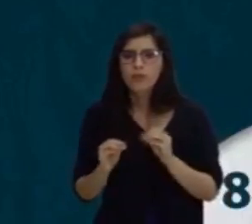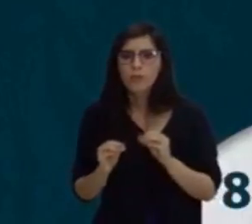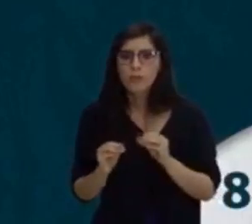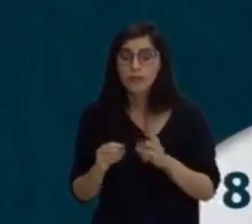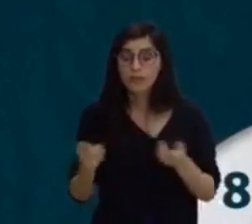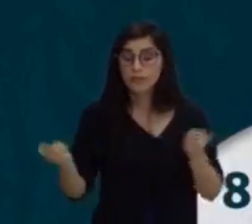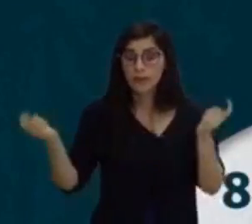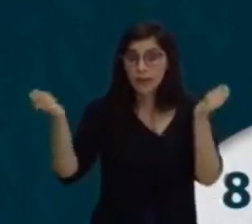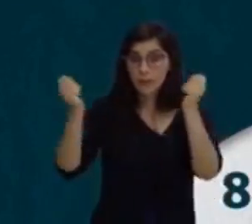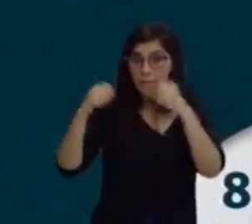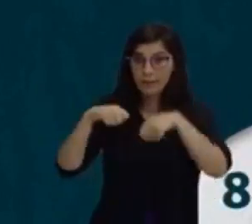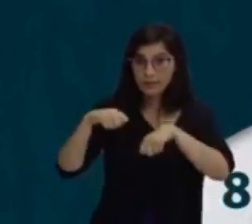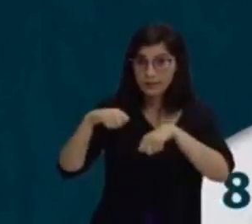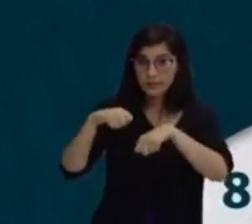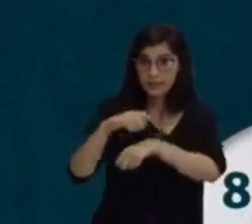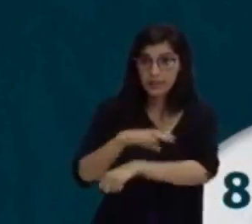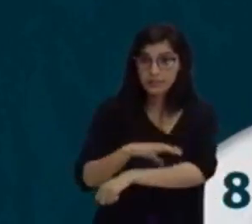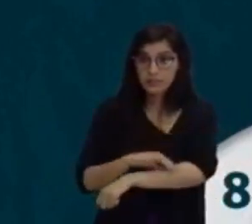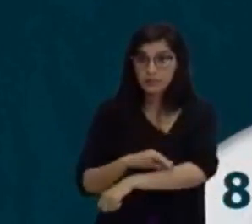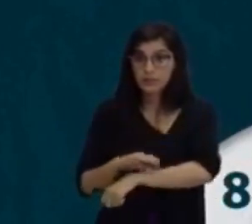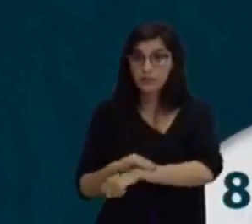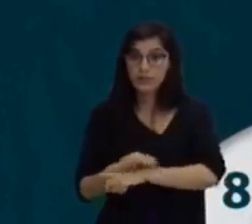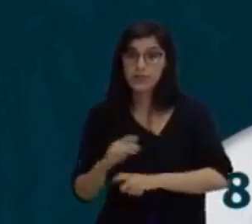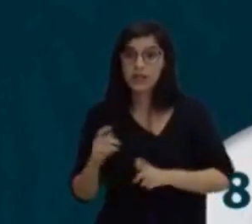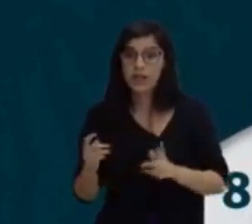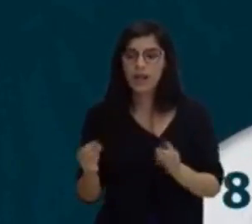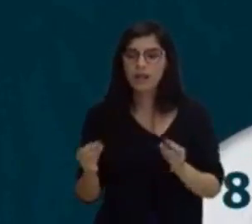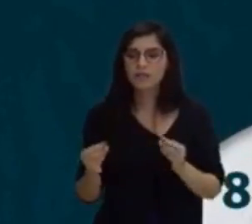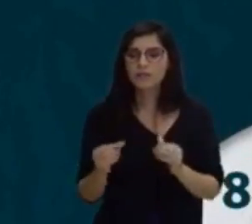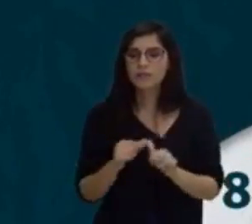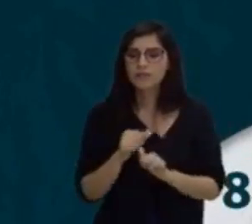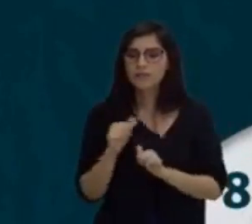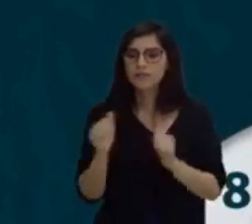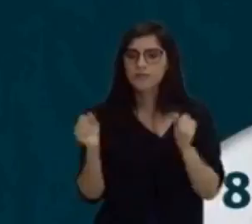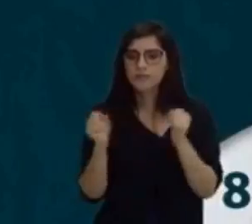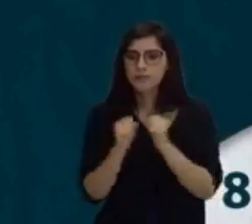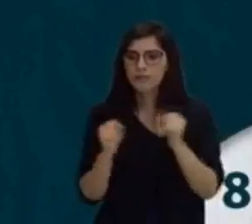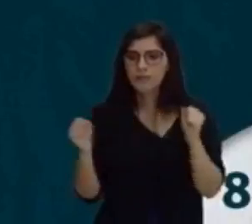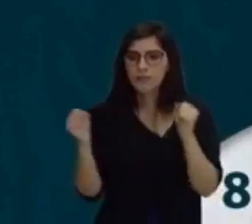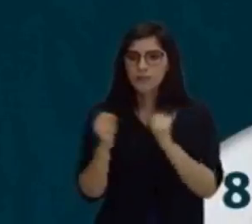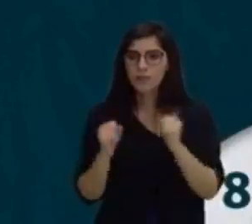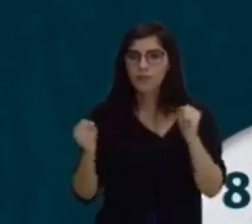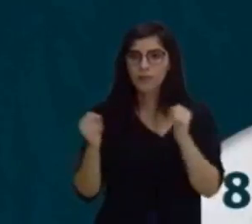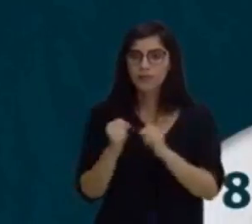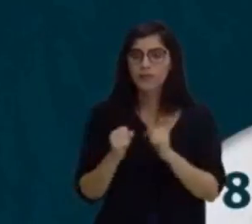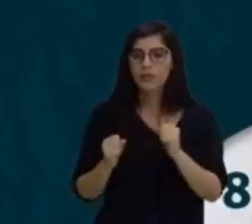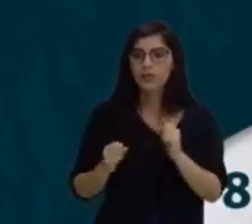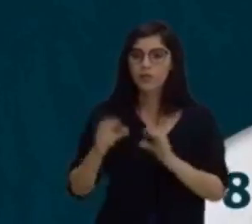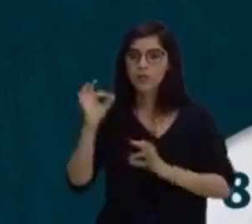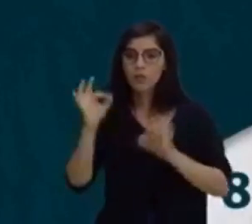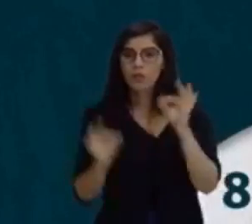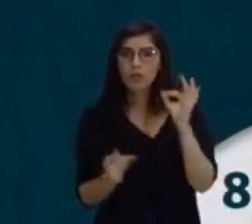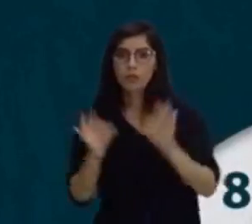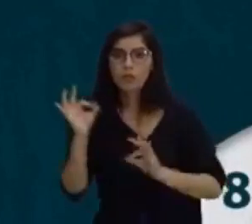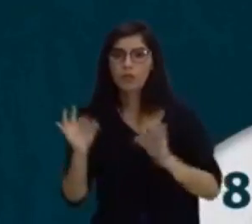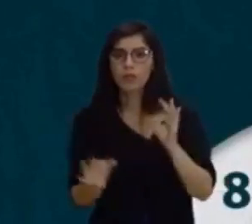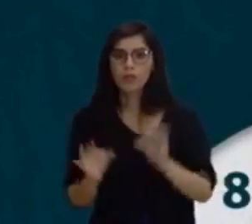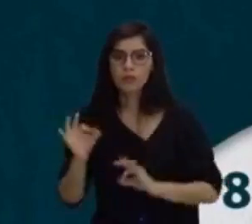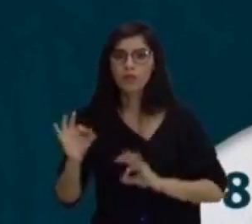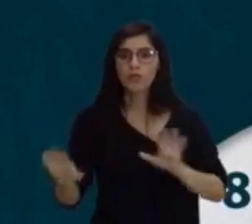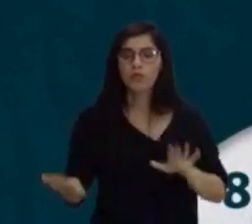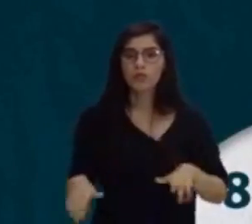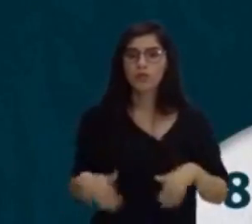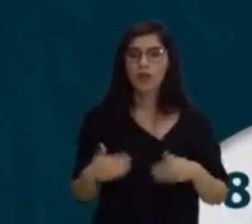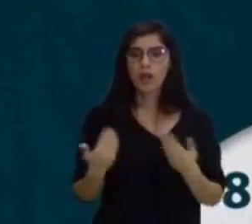mista. Ou seja, capacidade física coordenativa, na qual